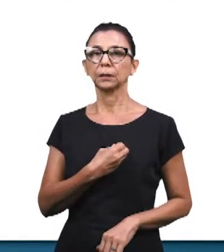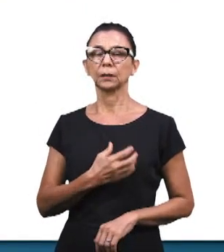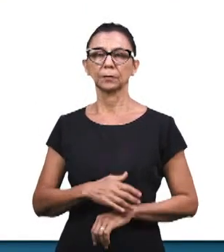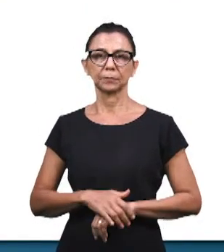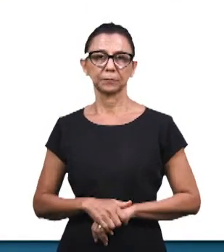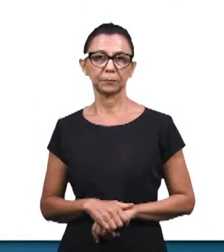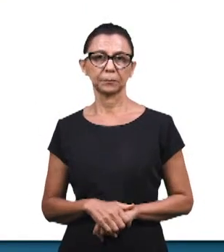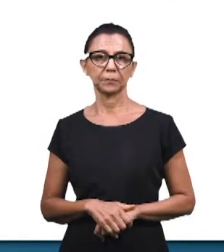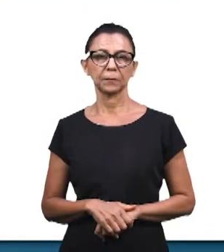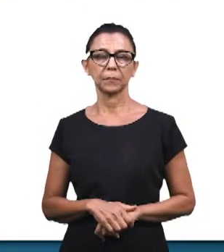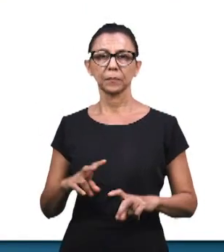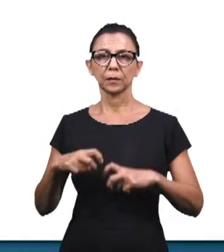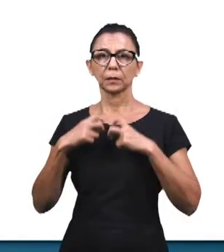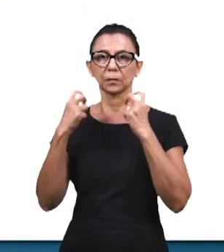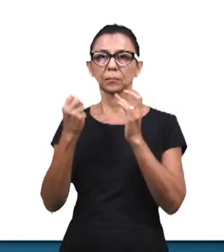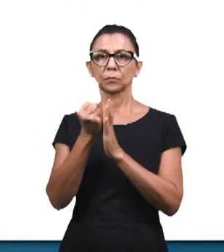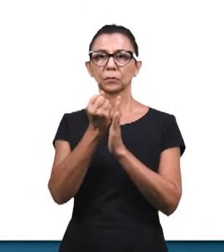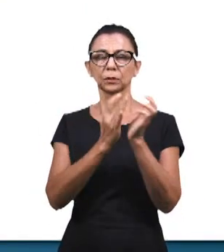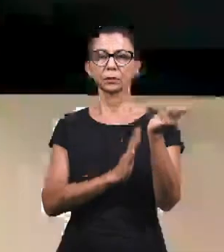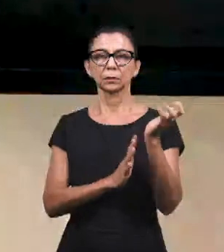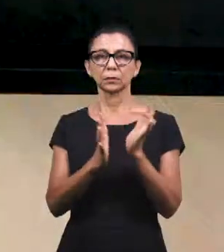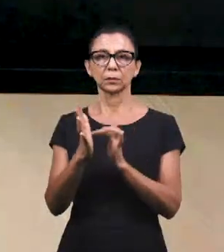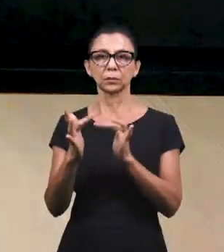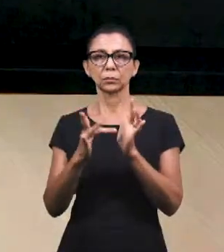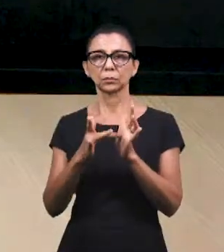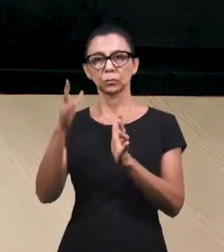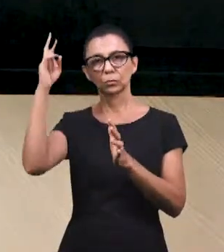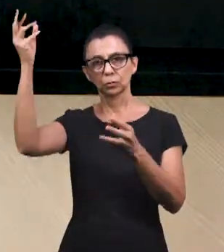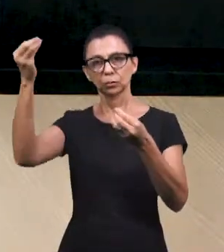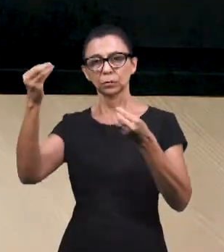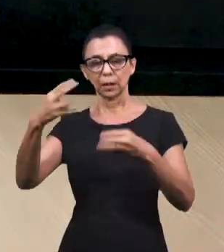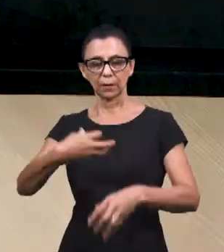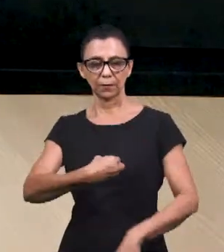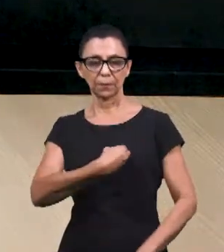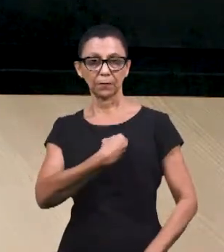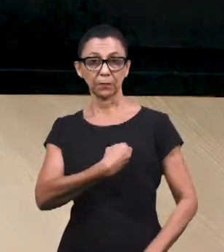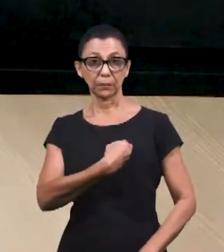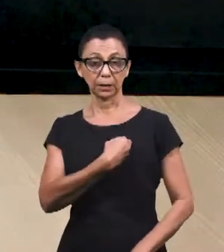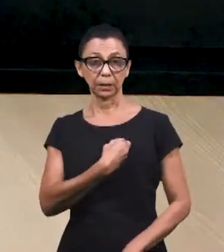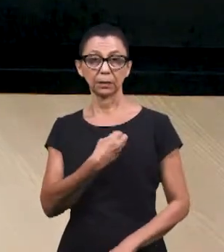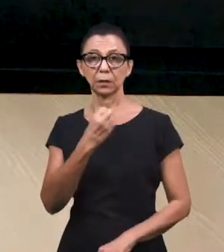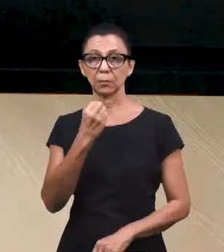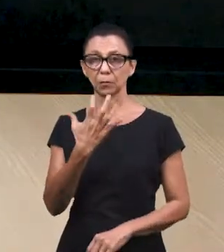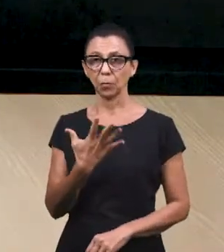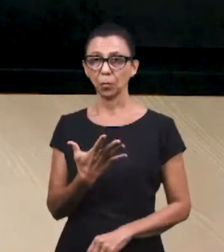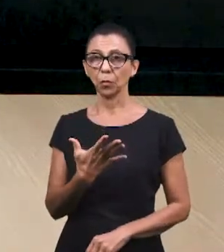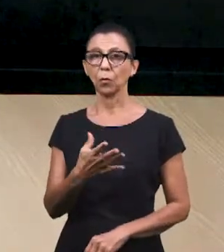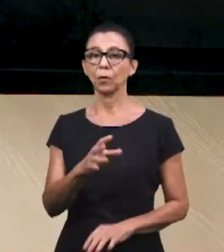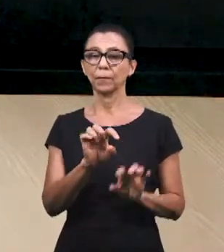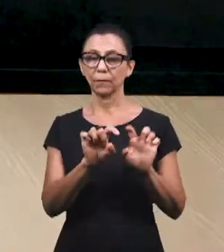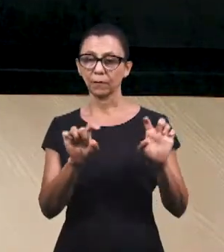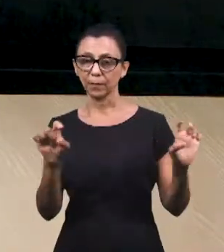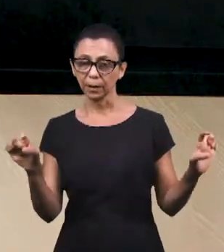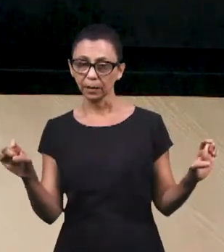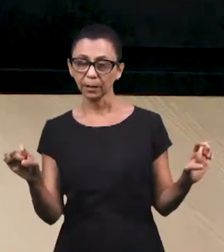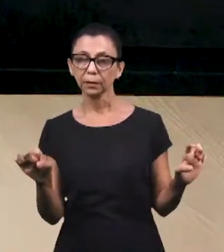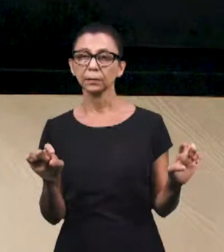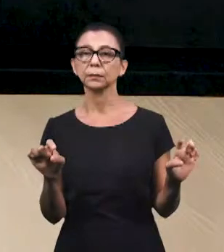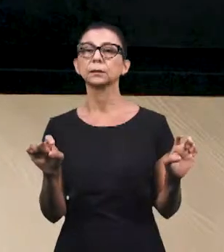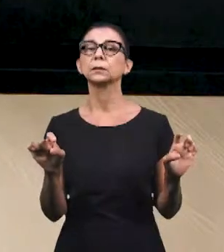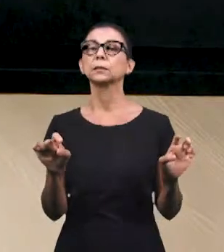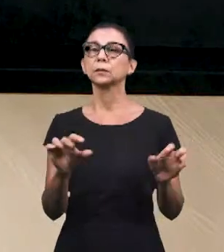quando clamamos pelo sangue de Jesus. Muito bem colocado pelo nosso irmão esta frase, dando um